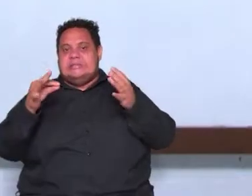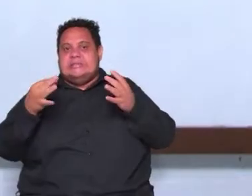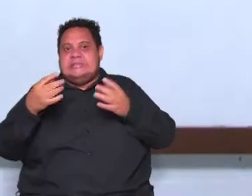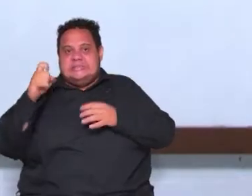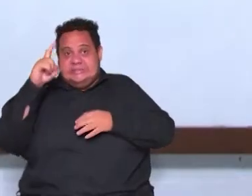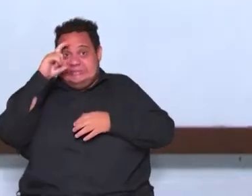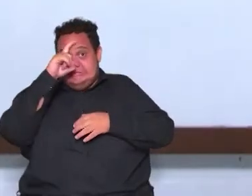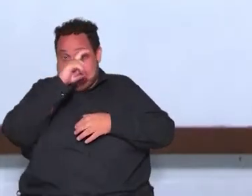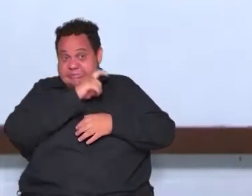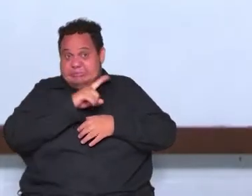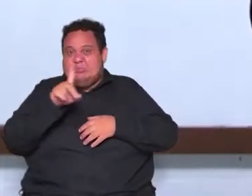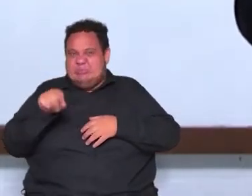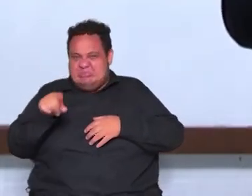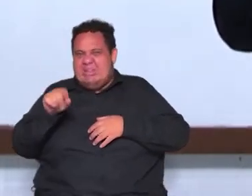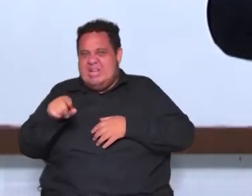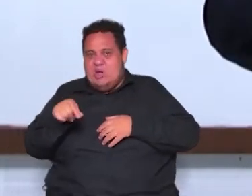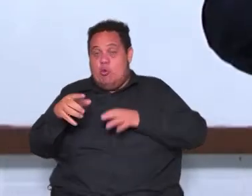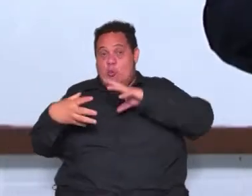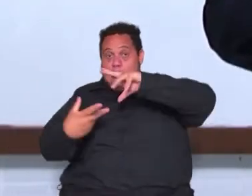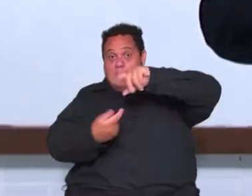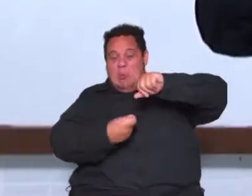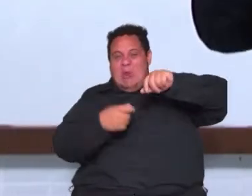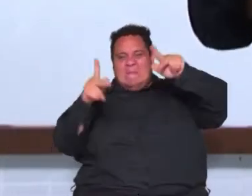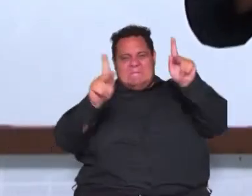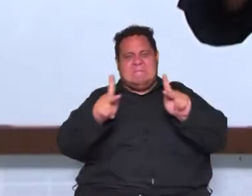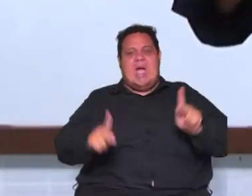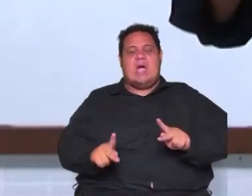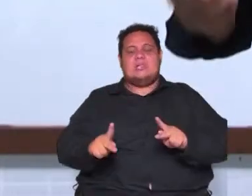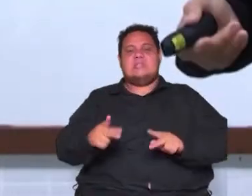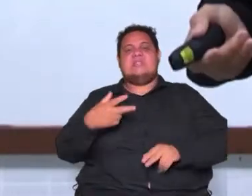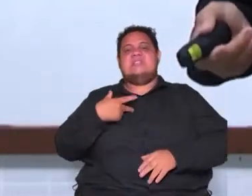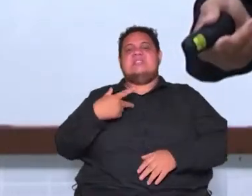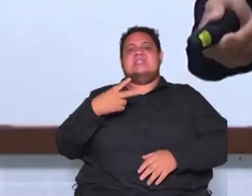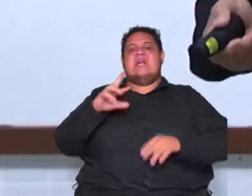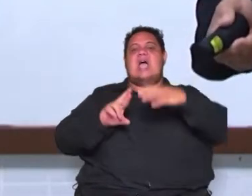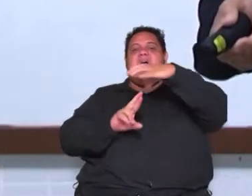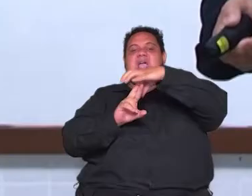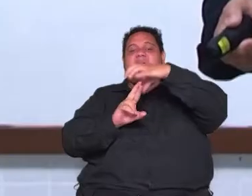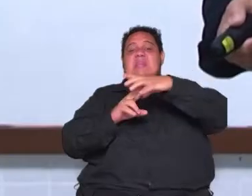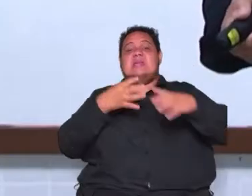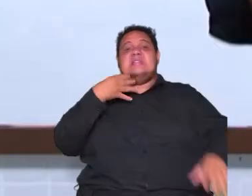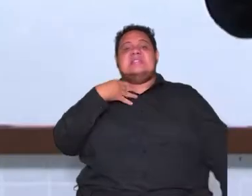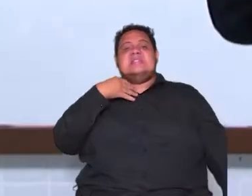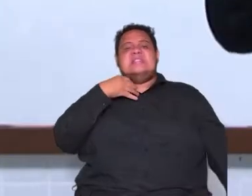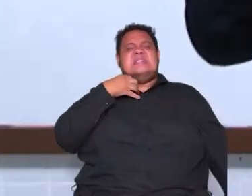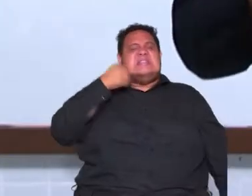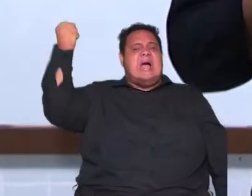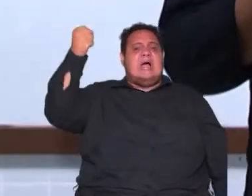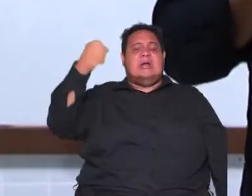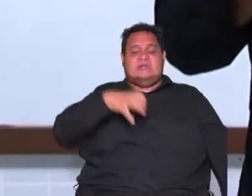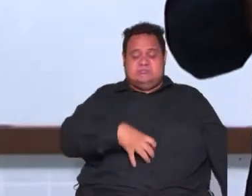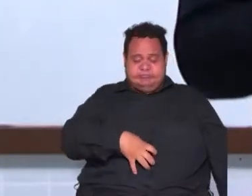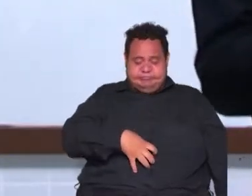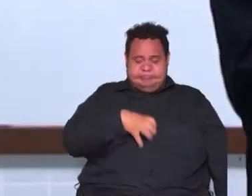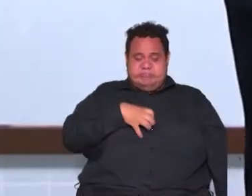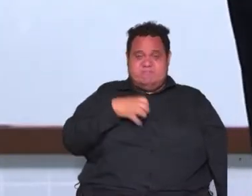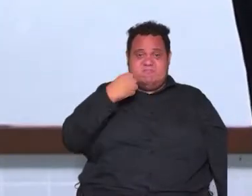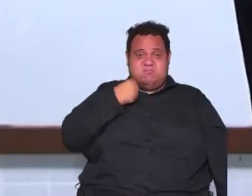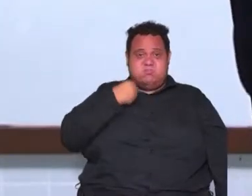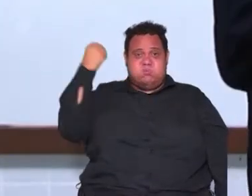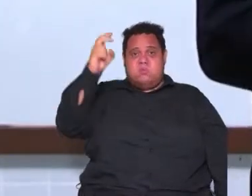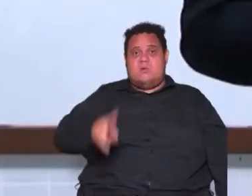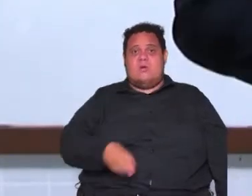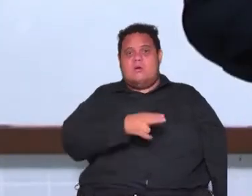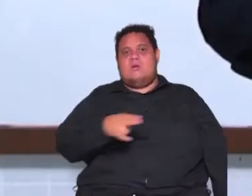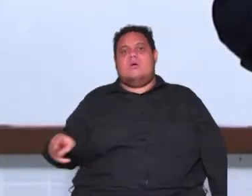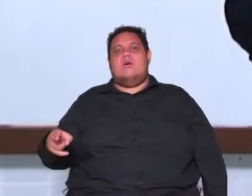só terá paz quando o último rei foi enforcado nas tripas do último padre essa frase ela explica ela bem essas